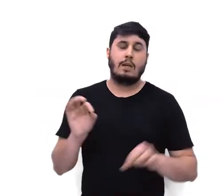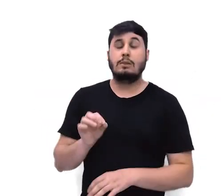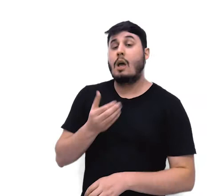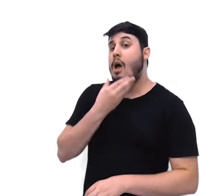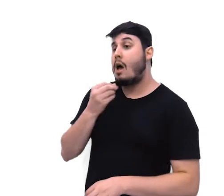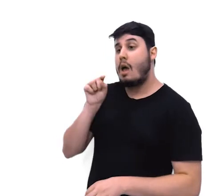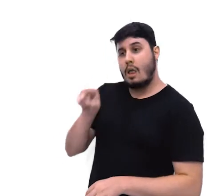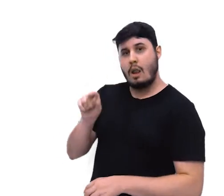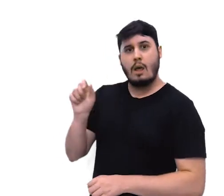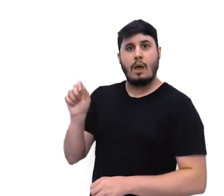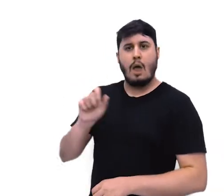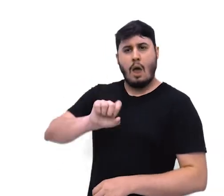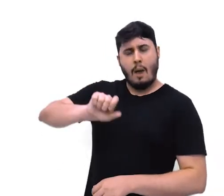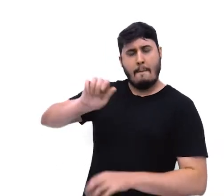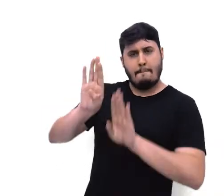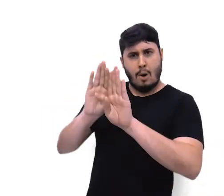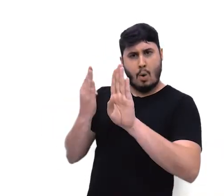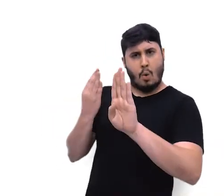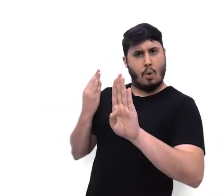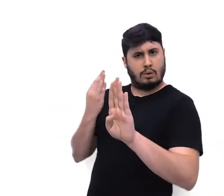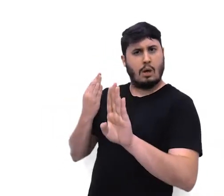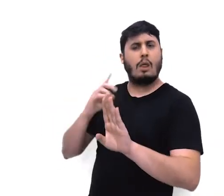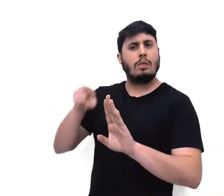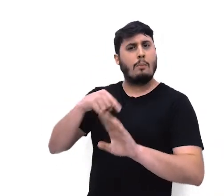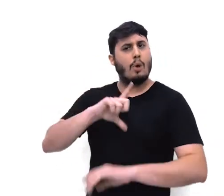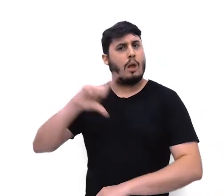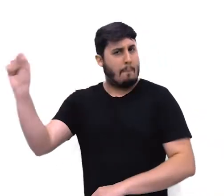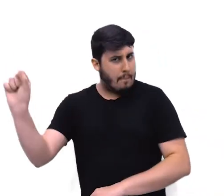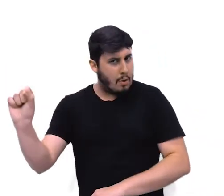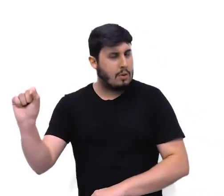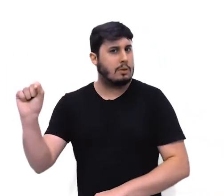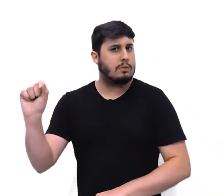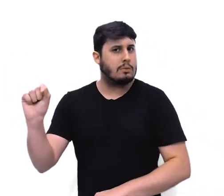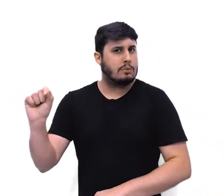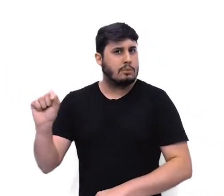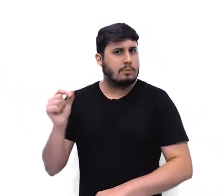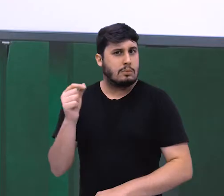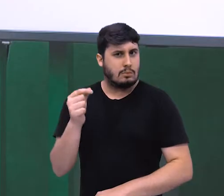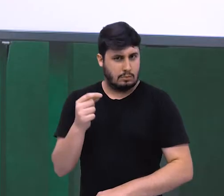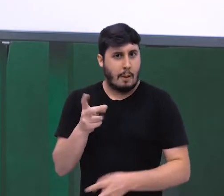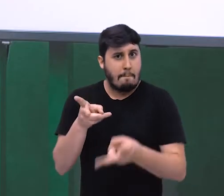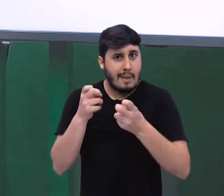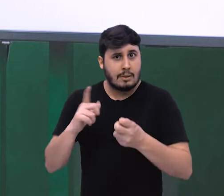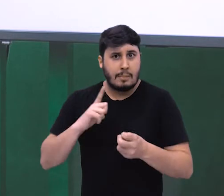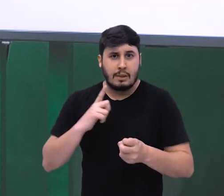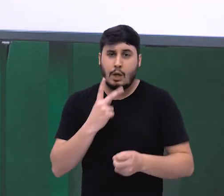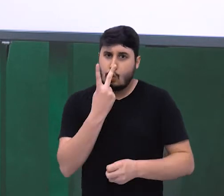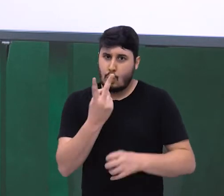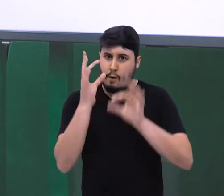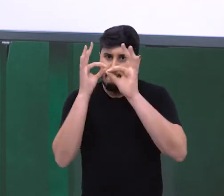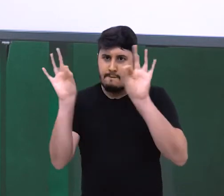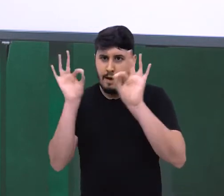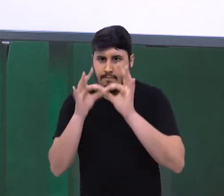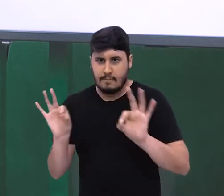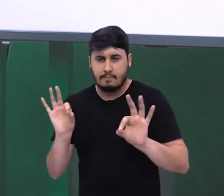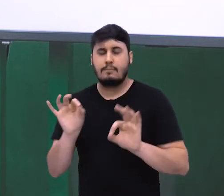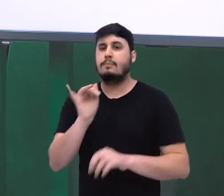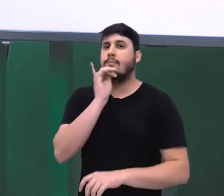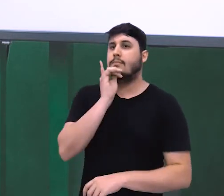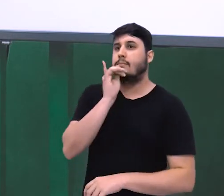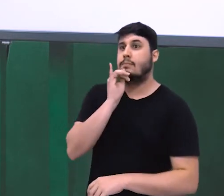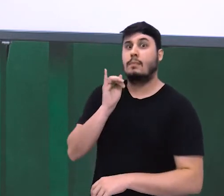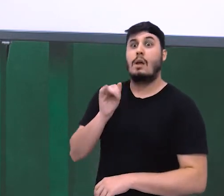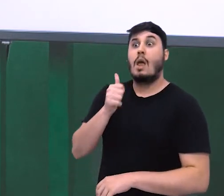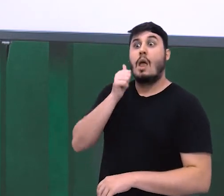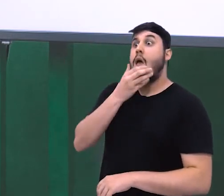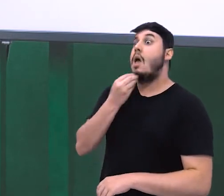porta e foi embora. Ele abriu a porta da sala e foi embora. Veja que eu tenho aqui duas orações. A primeira oração, ele abriu a porta